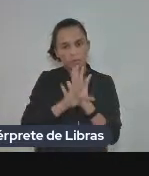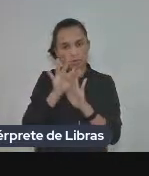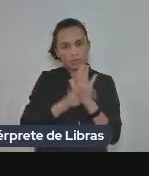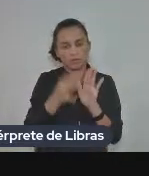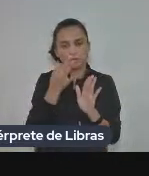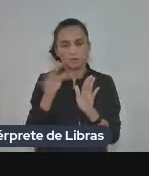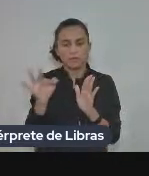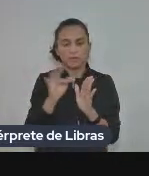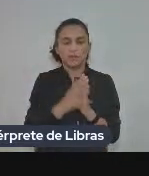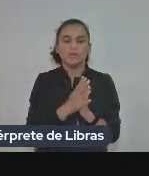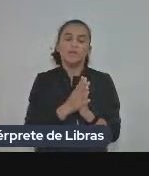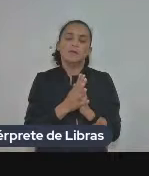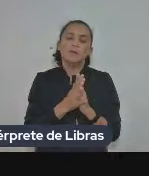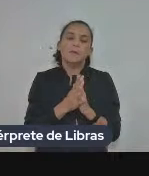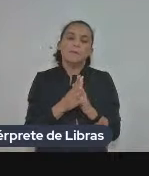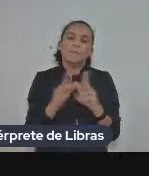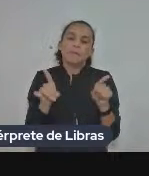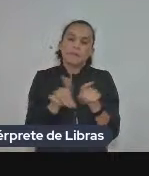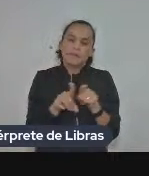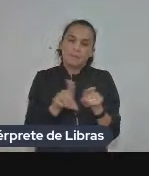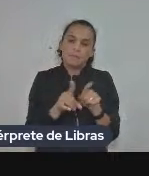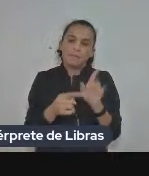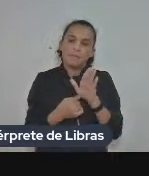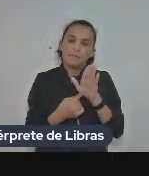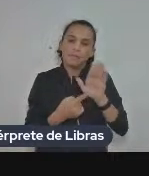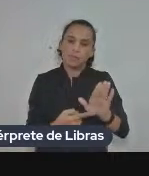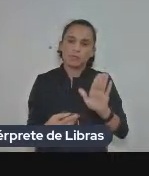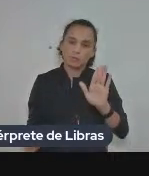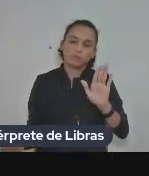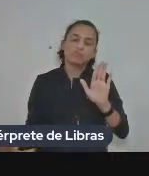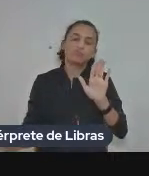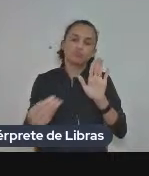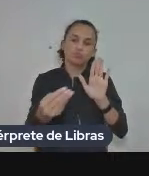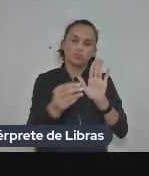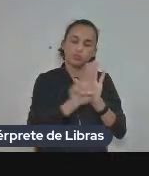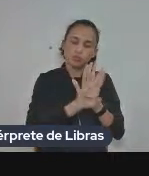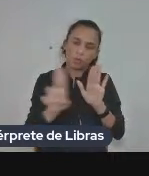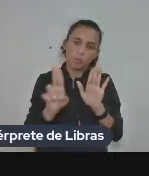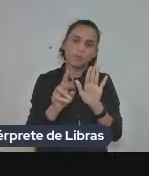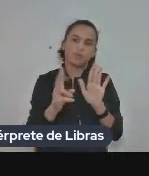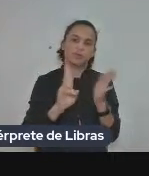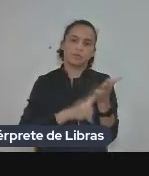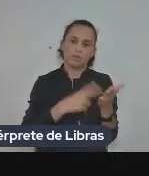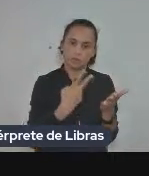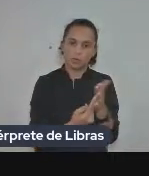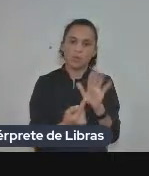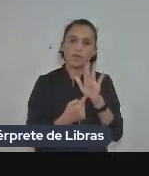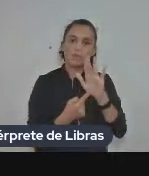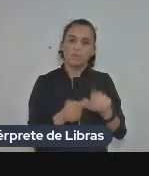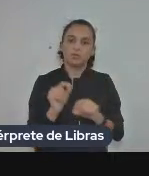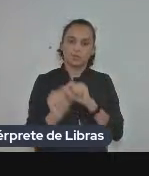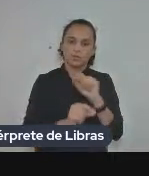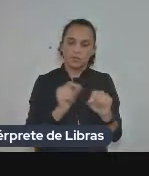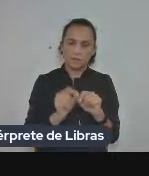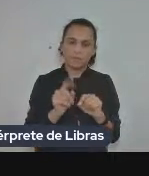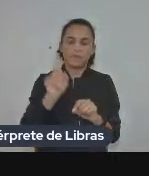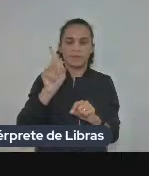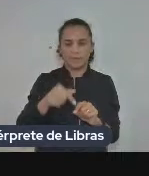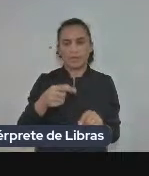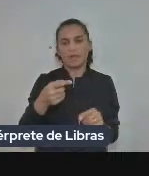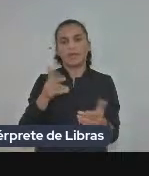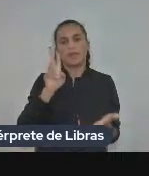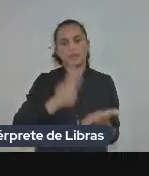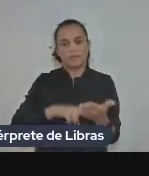e além de introduzir o nome dos tradutores o que deixa claro se tratar de uma